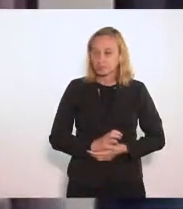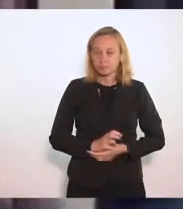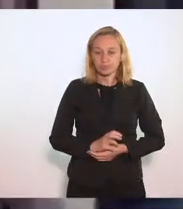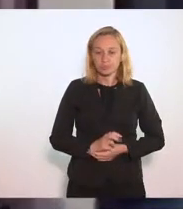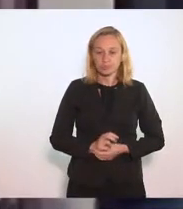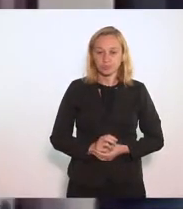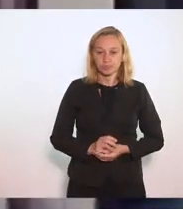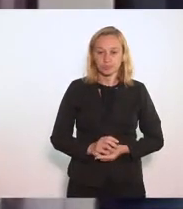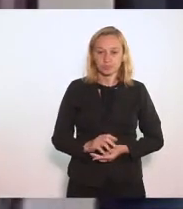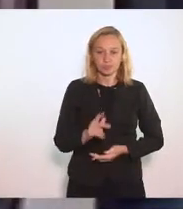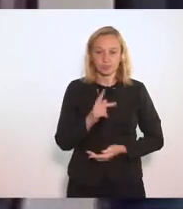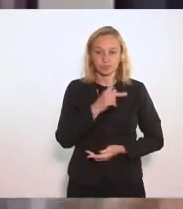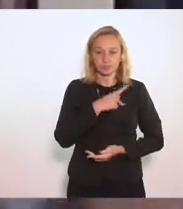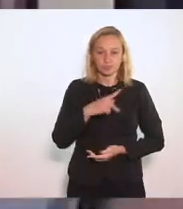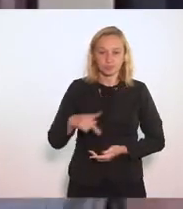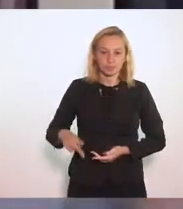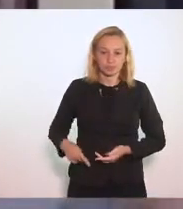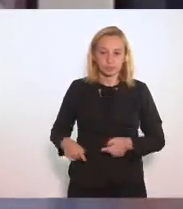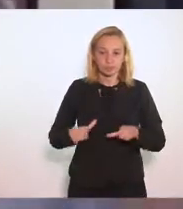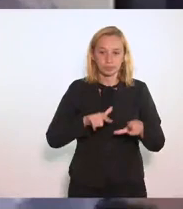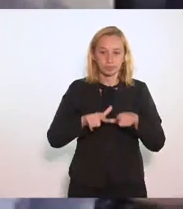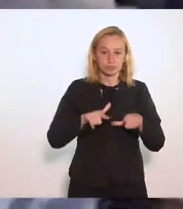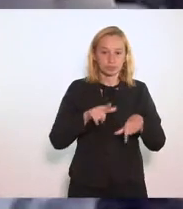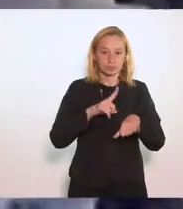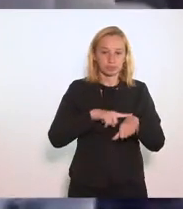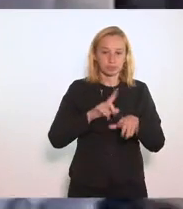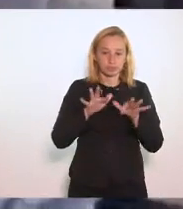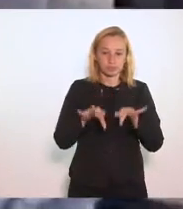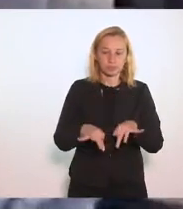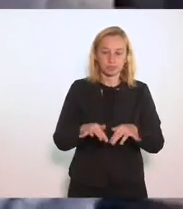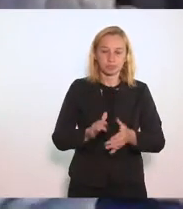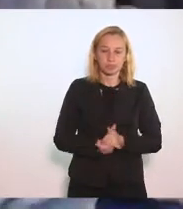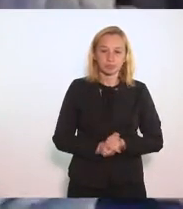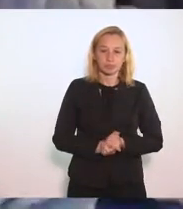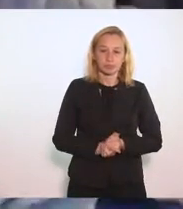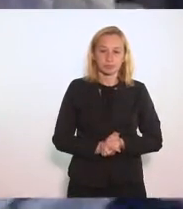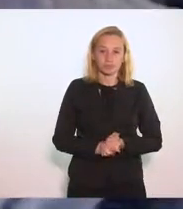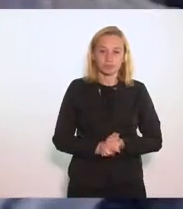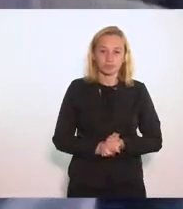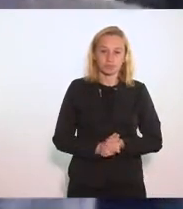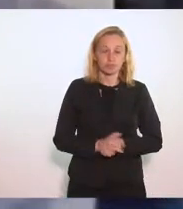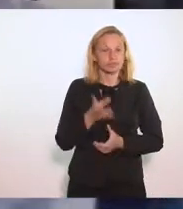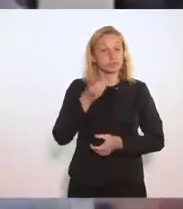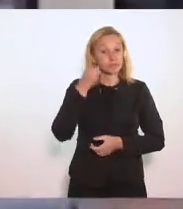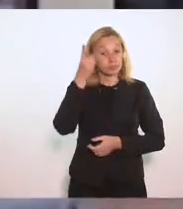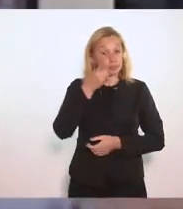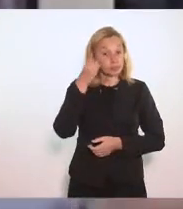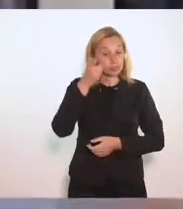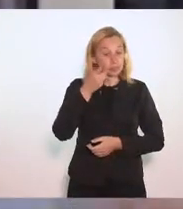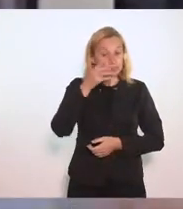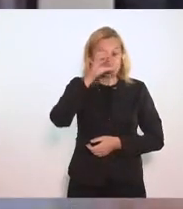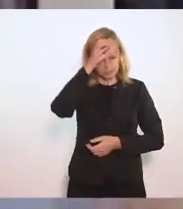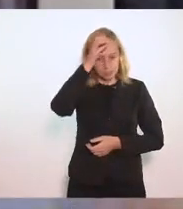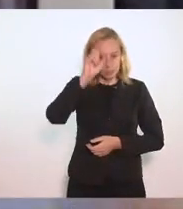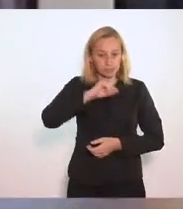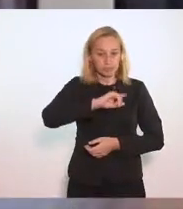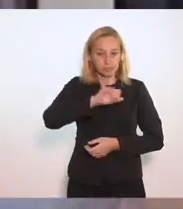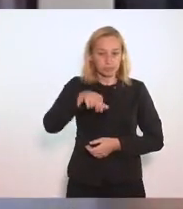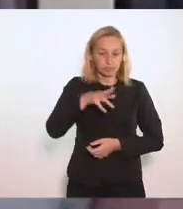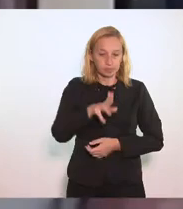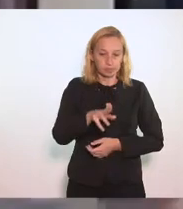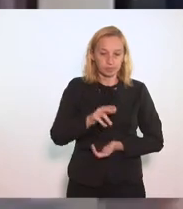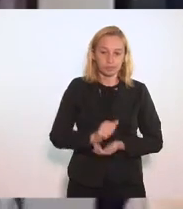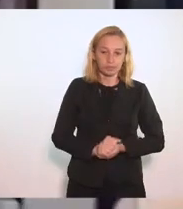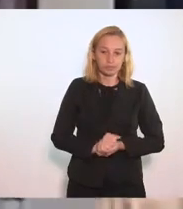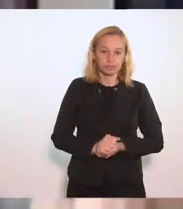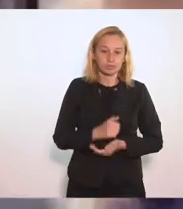Presidente dos trabalhos Deste expediente final Nobre deputada Tia Ju Senhoras